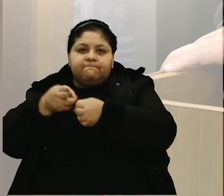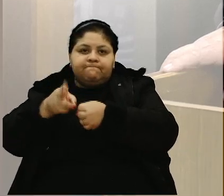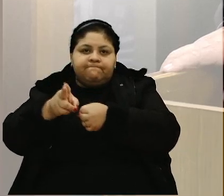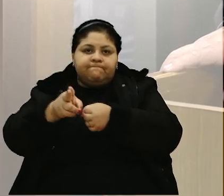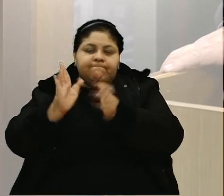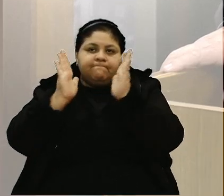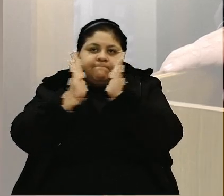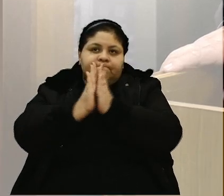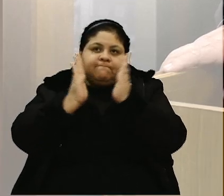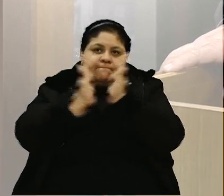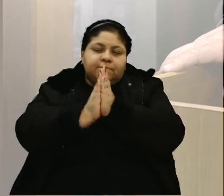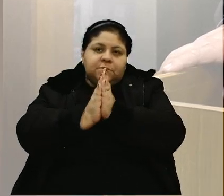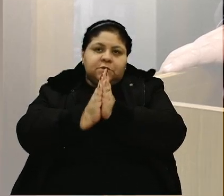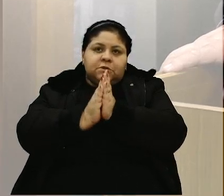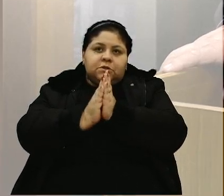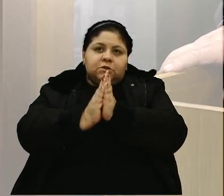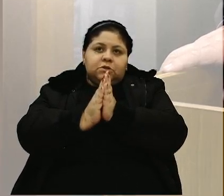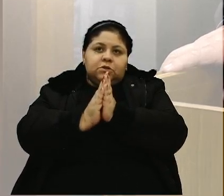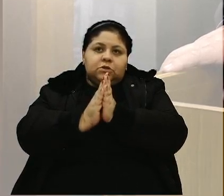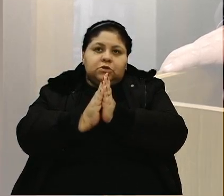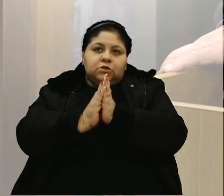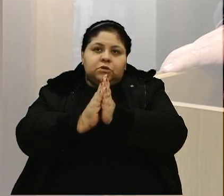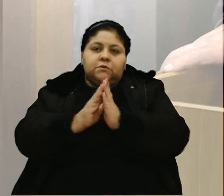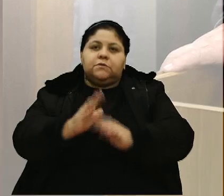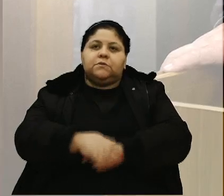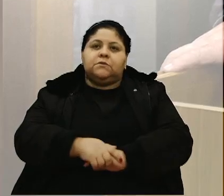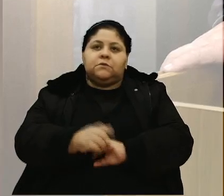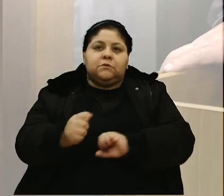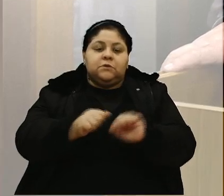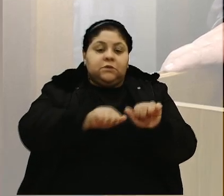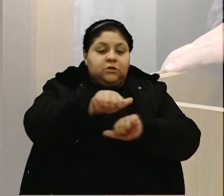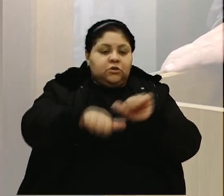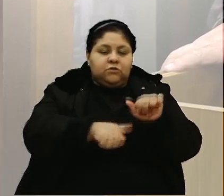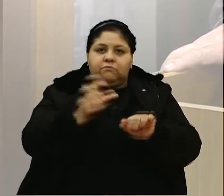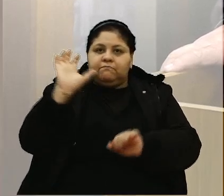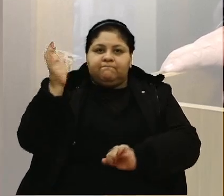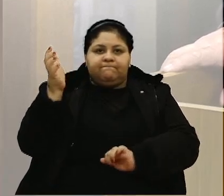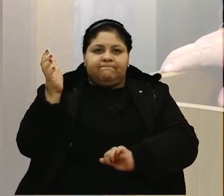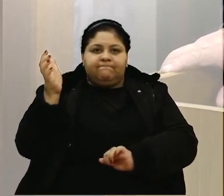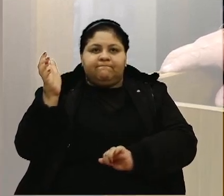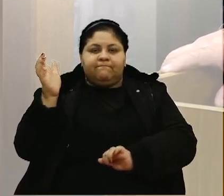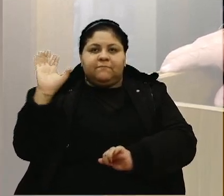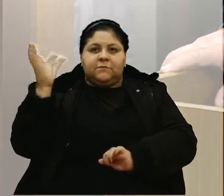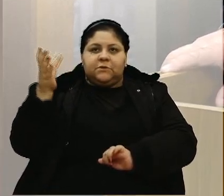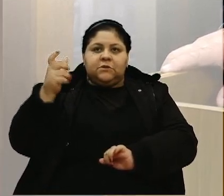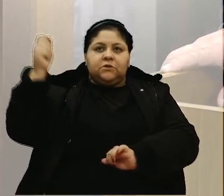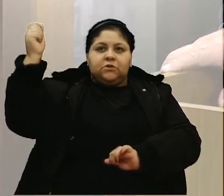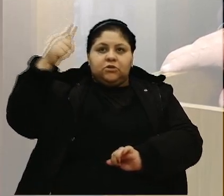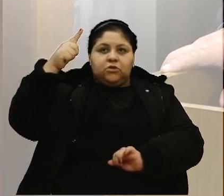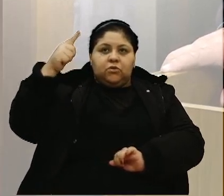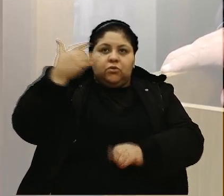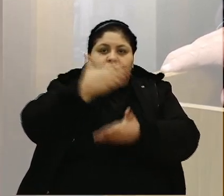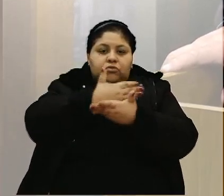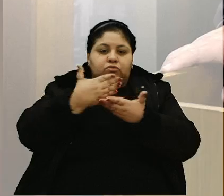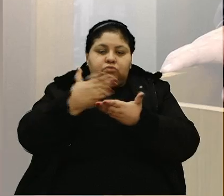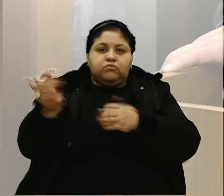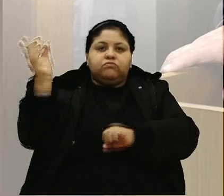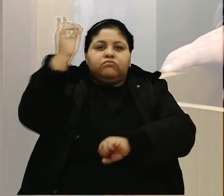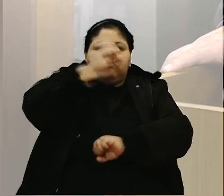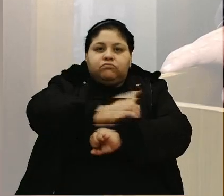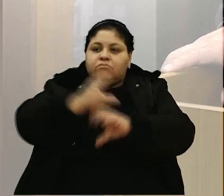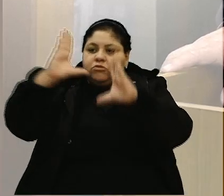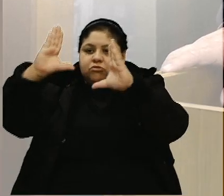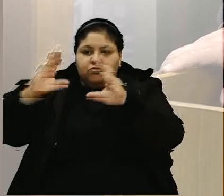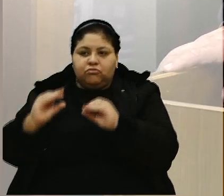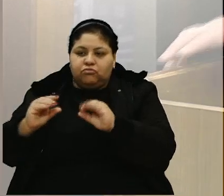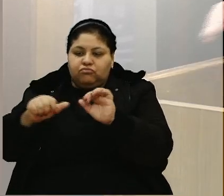Tomara que só dê sol de noite e dia aqui pra poder tocar as lâmpadas, porque senão não vai. Se tiver sol durante o dia, de noite não